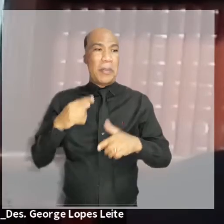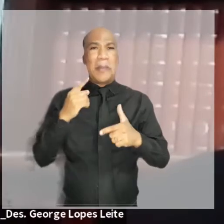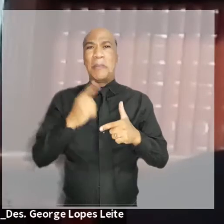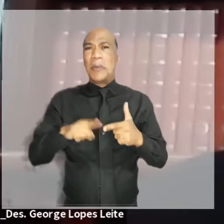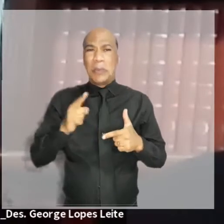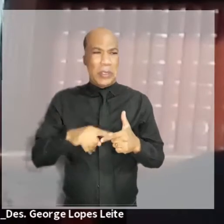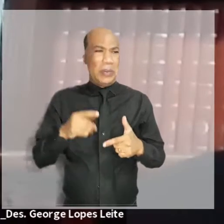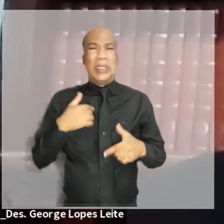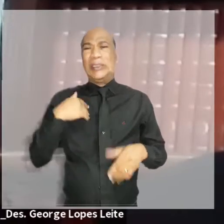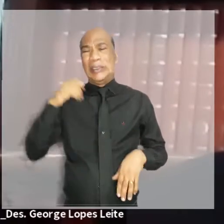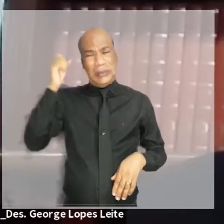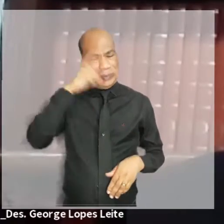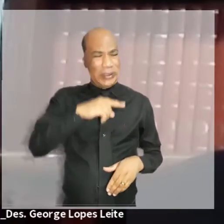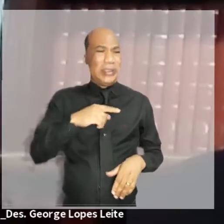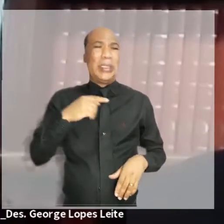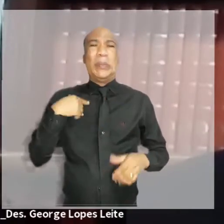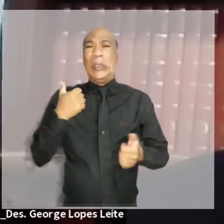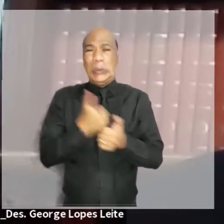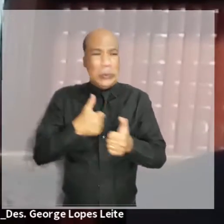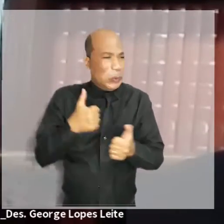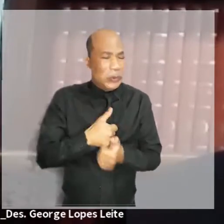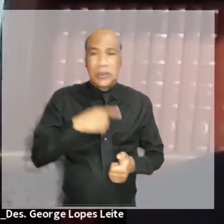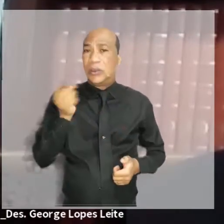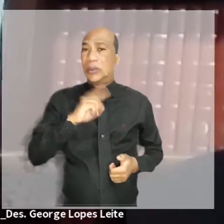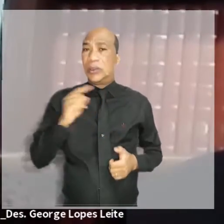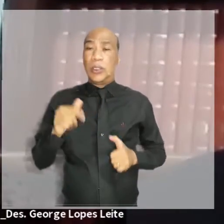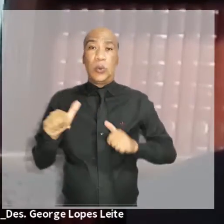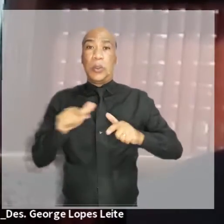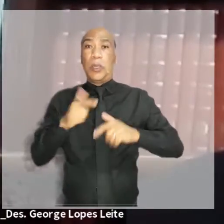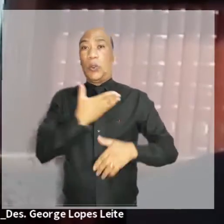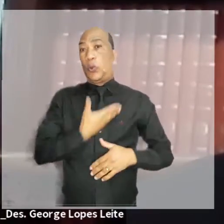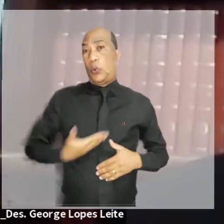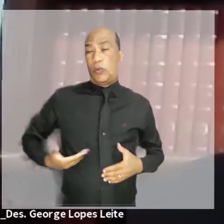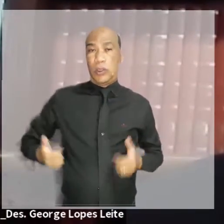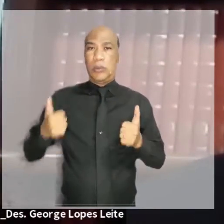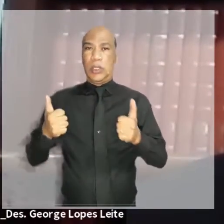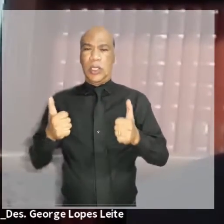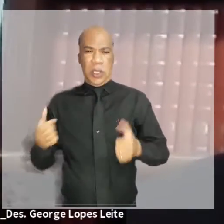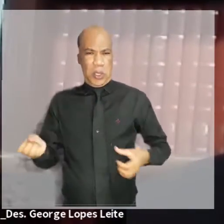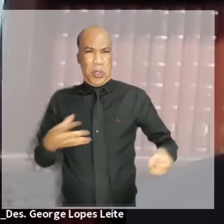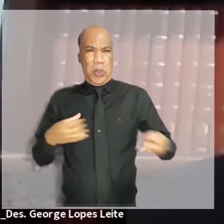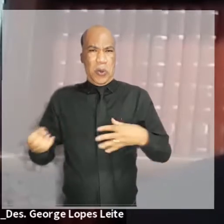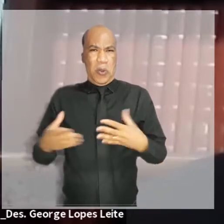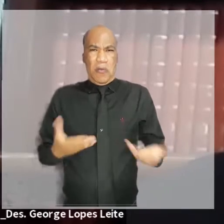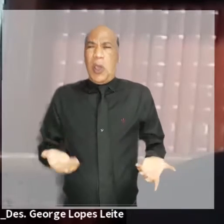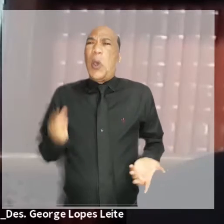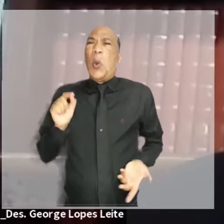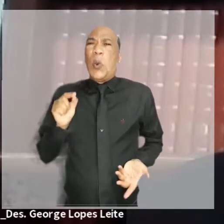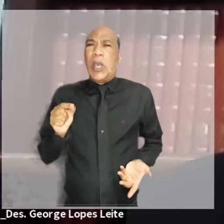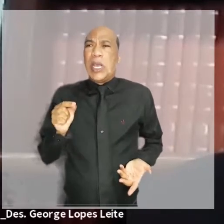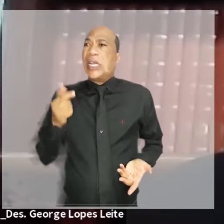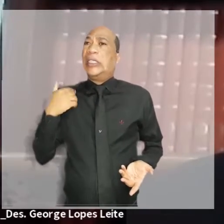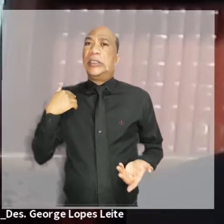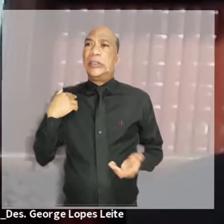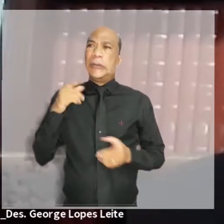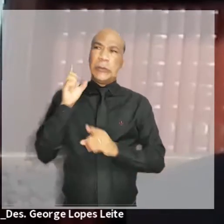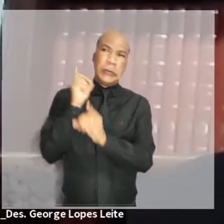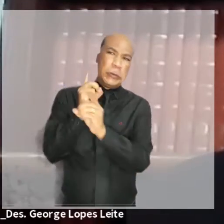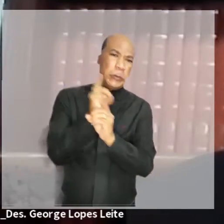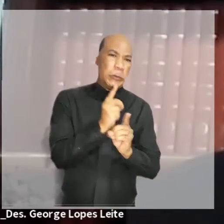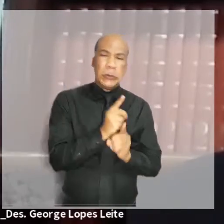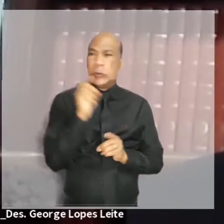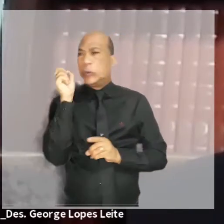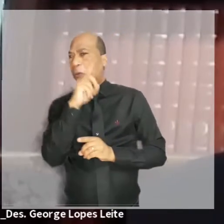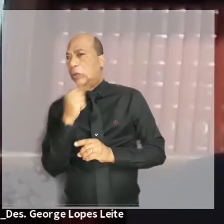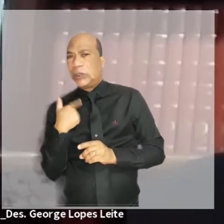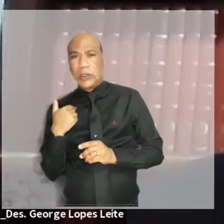ao desenvolvimento de soluções com menos burocracia e mais efetividade no serviço público. Inovar é desafiar